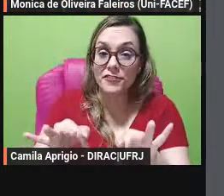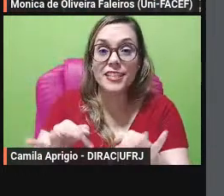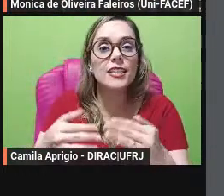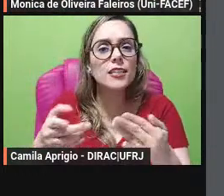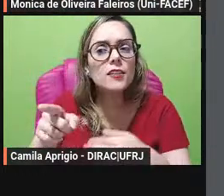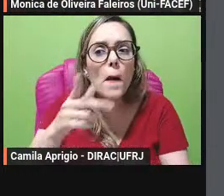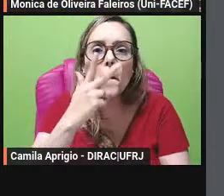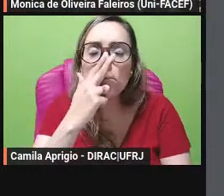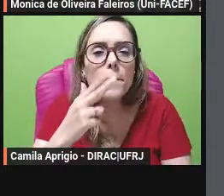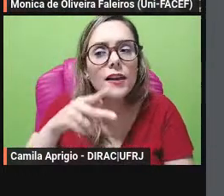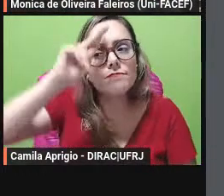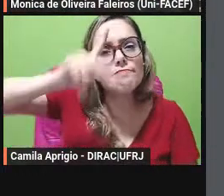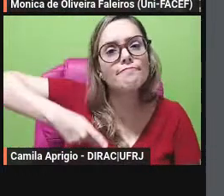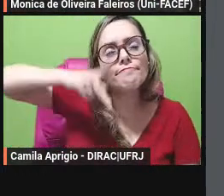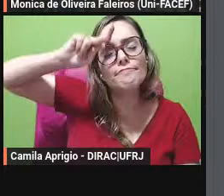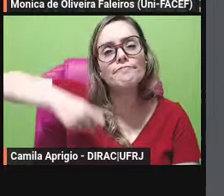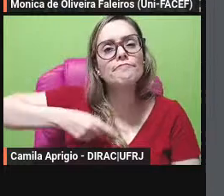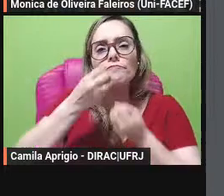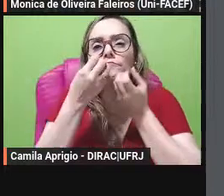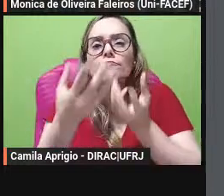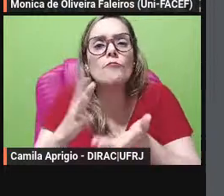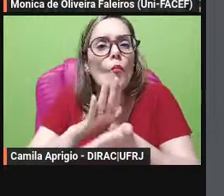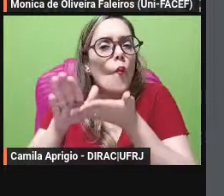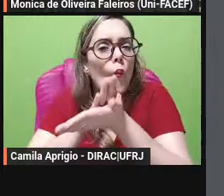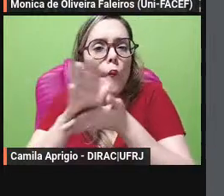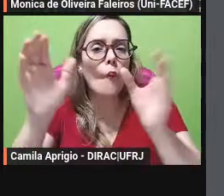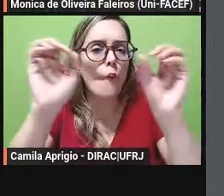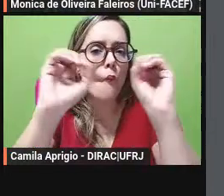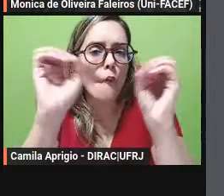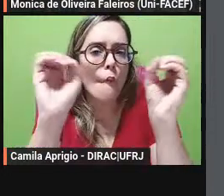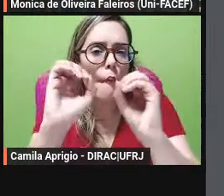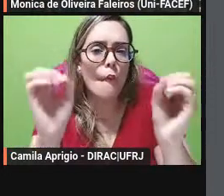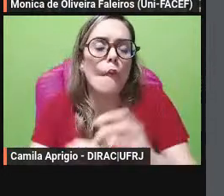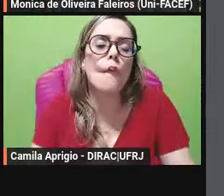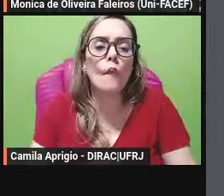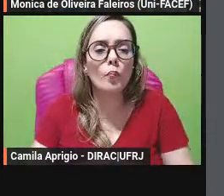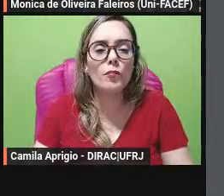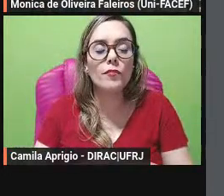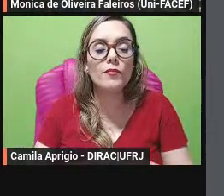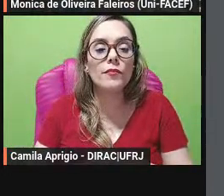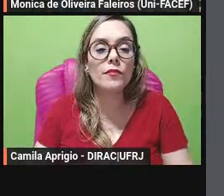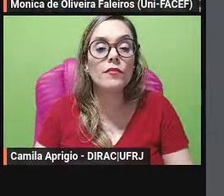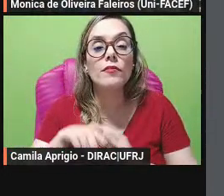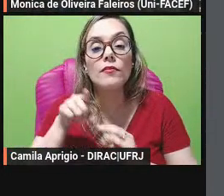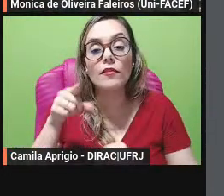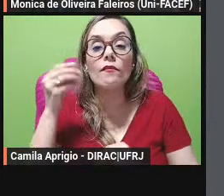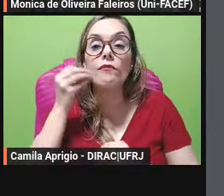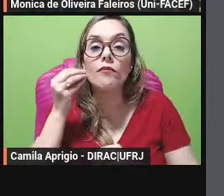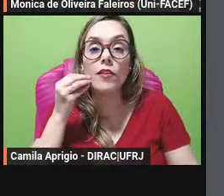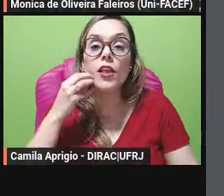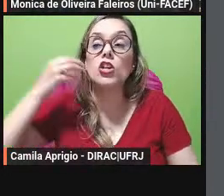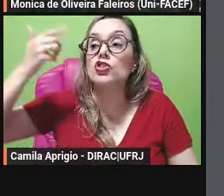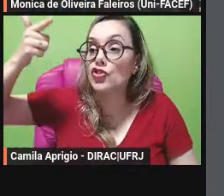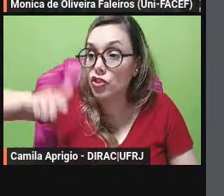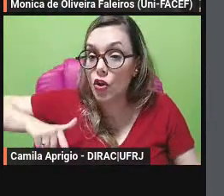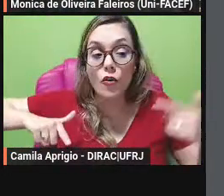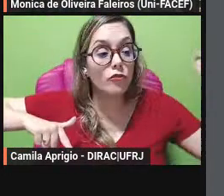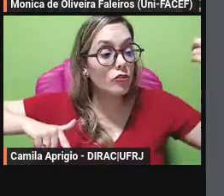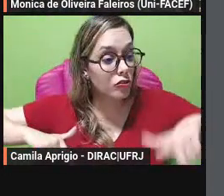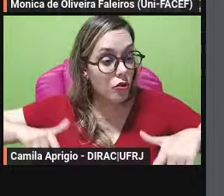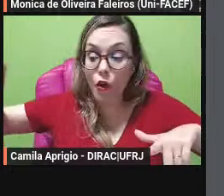sem dar informação nenhuma biográfica o que importa é reinventar questionar o que já é tradicional